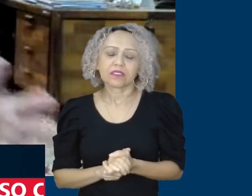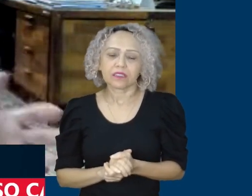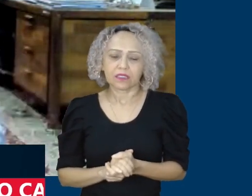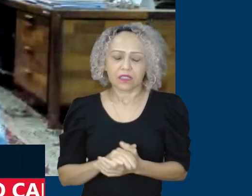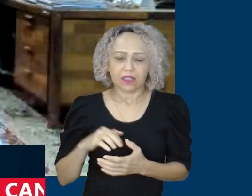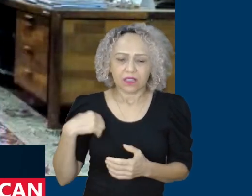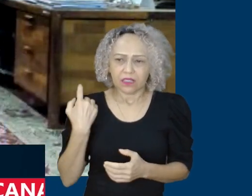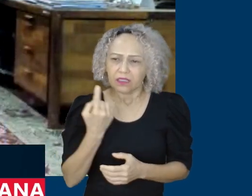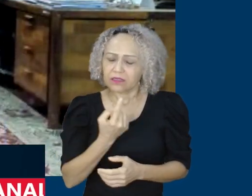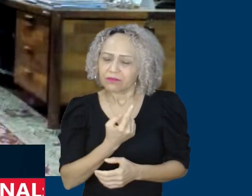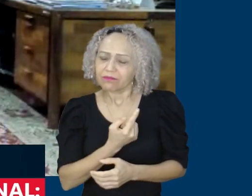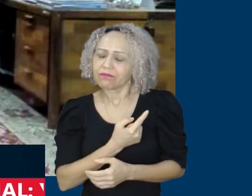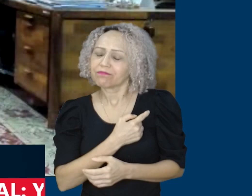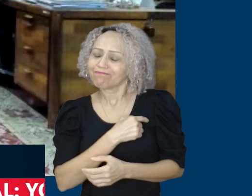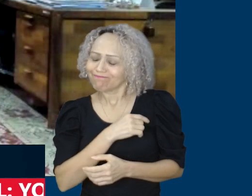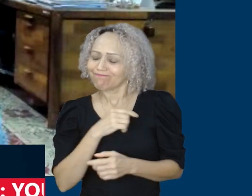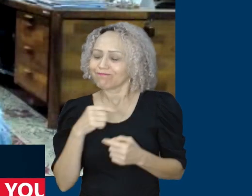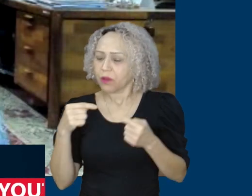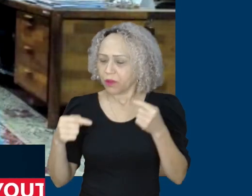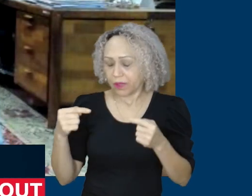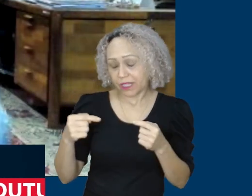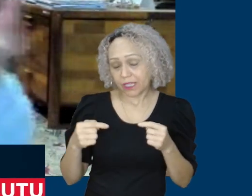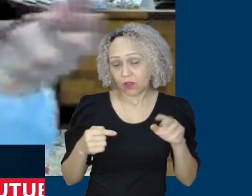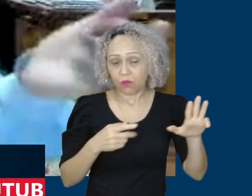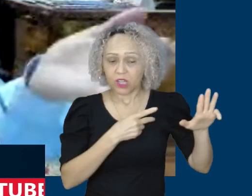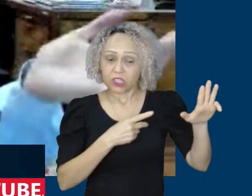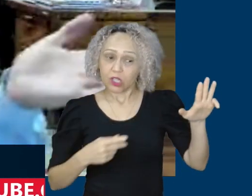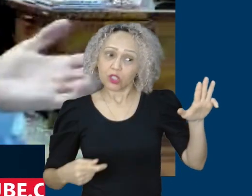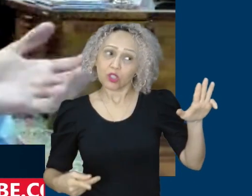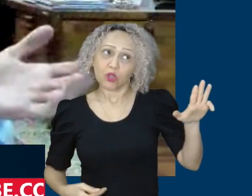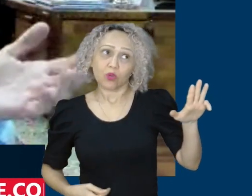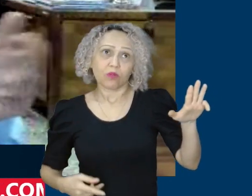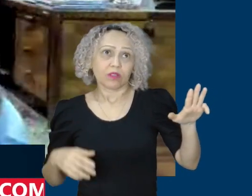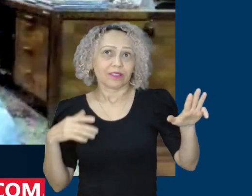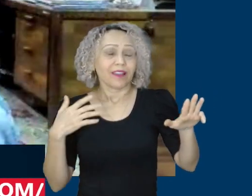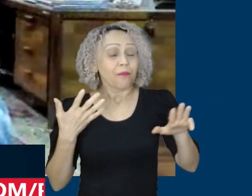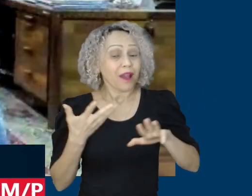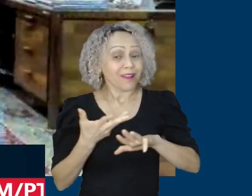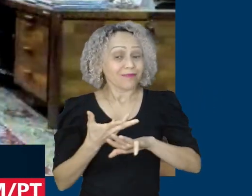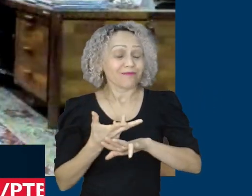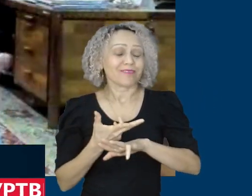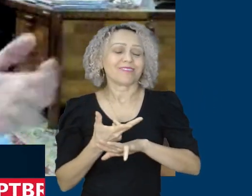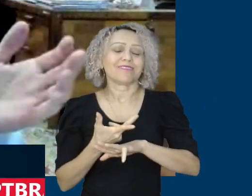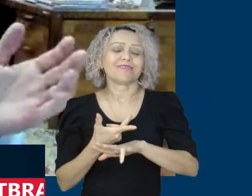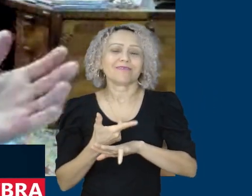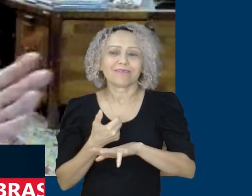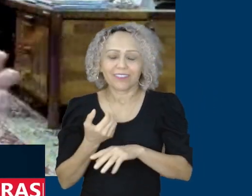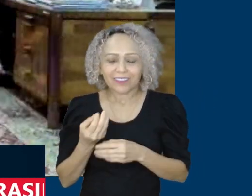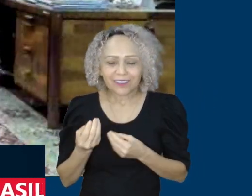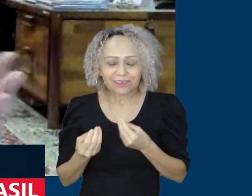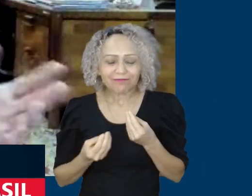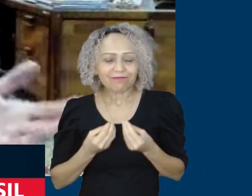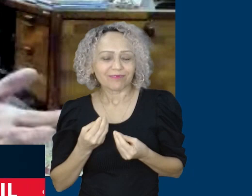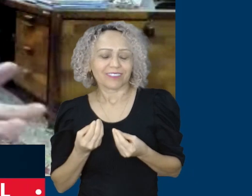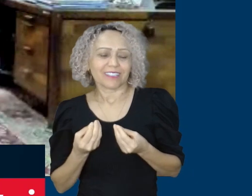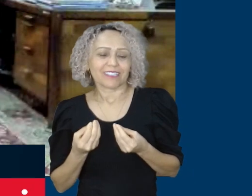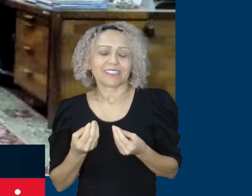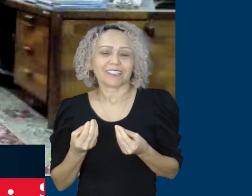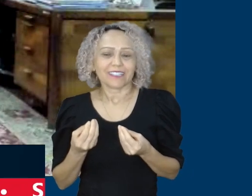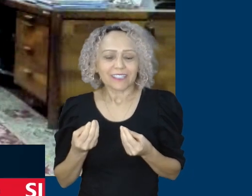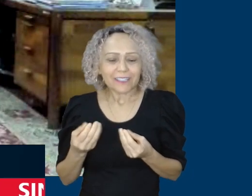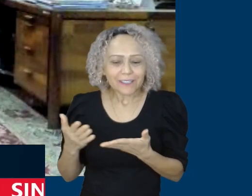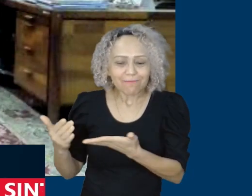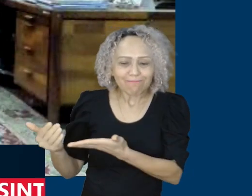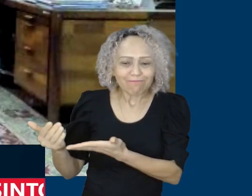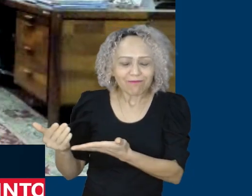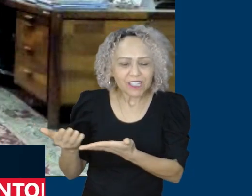debatendo, o presidente Lula é craque em provocar conjunto de pessoas que pensam completamente diferente e essa